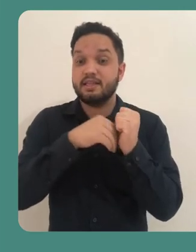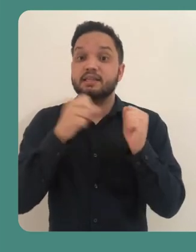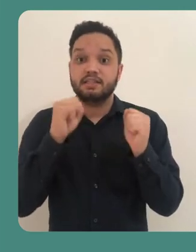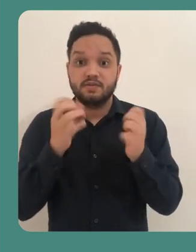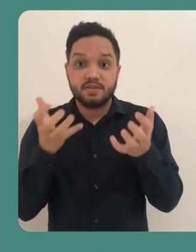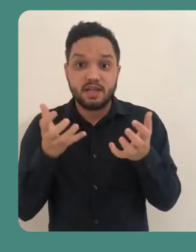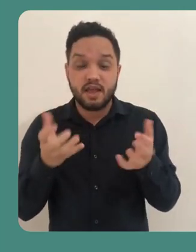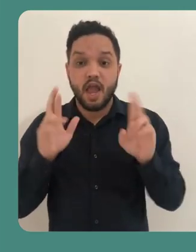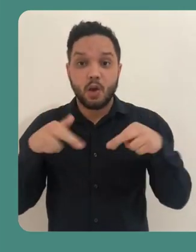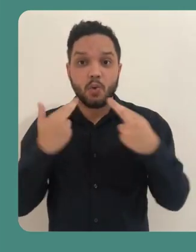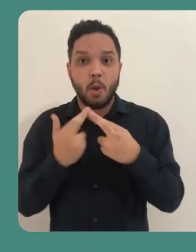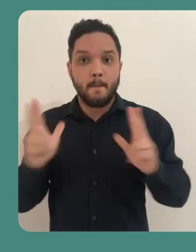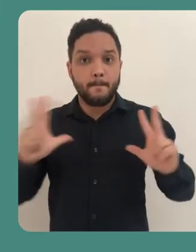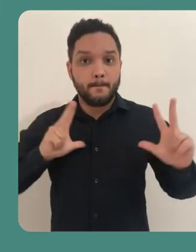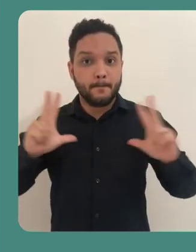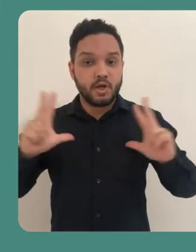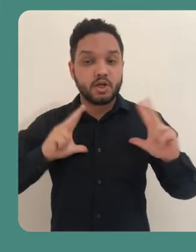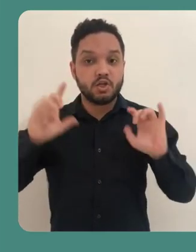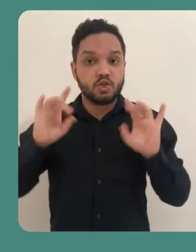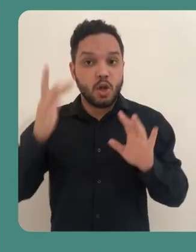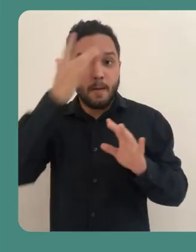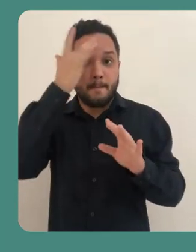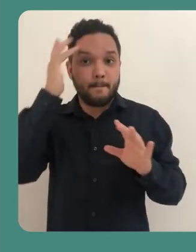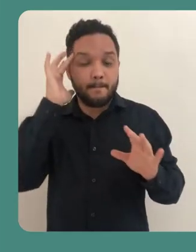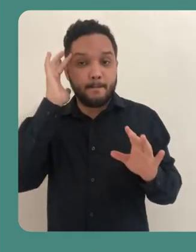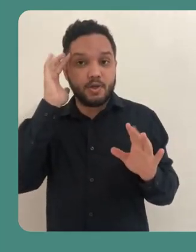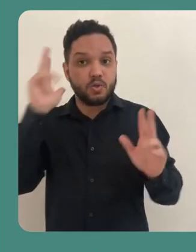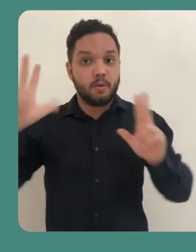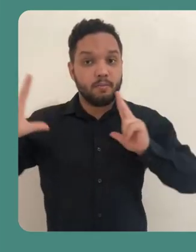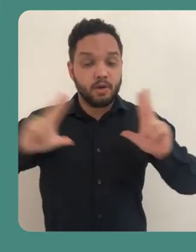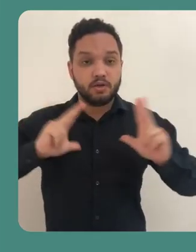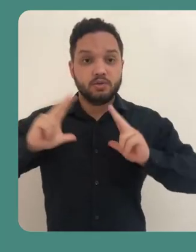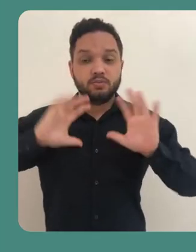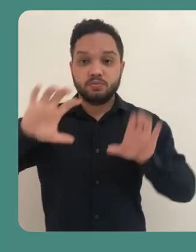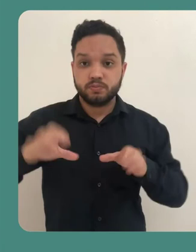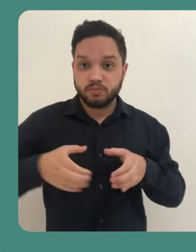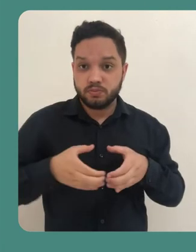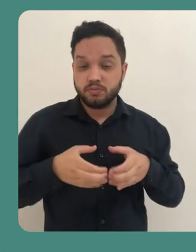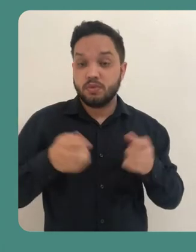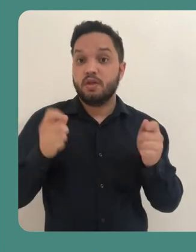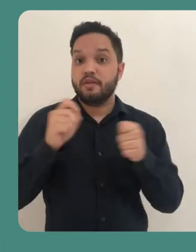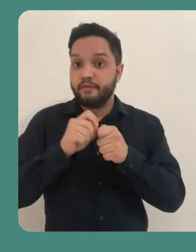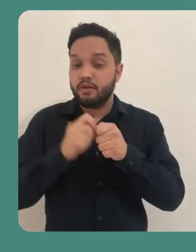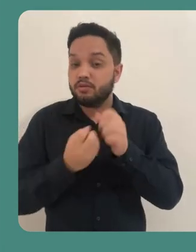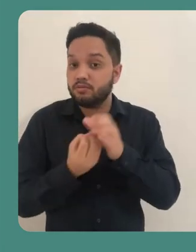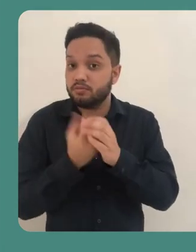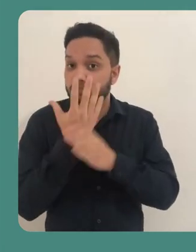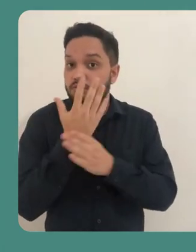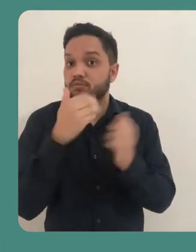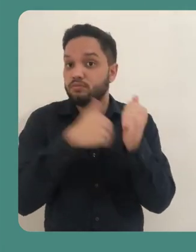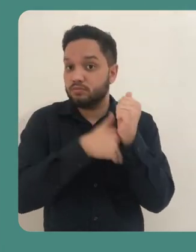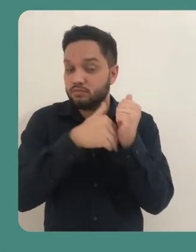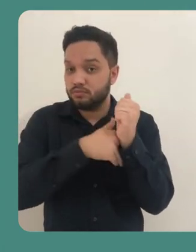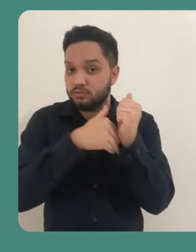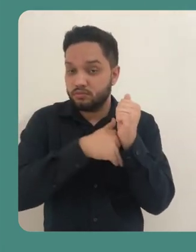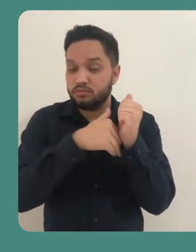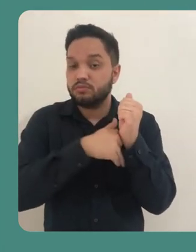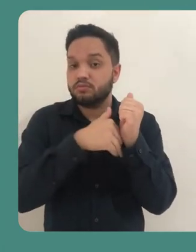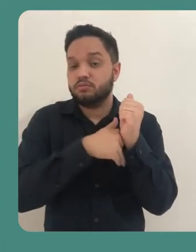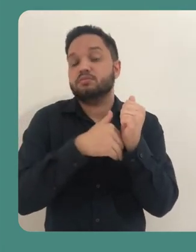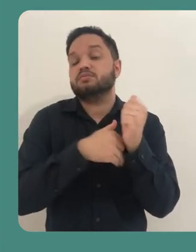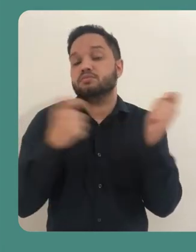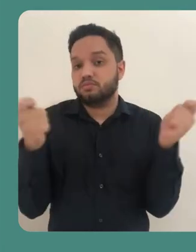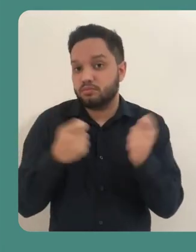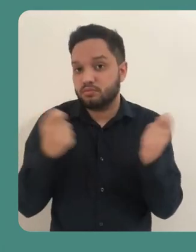restringir o acesso apenas àqueles participantes que possuírem esse código, essa senha, você pode criar aqui e adicionar